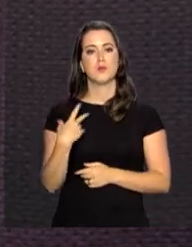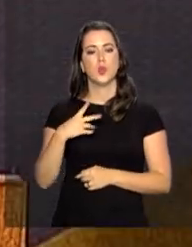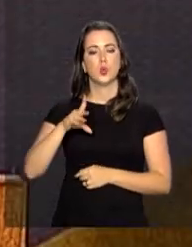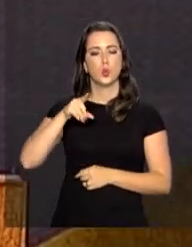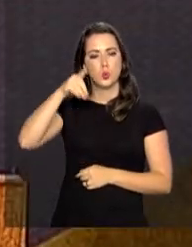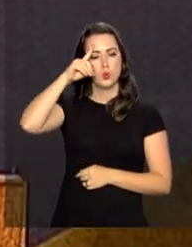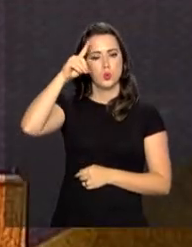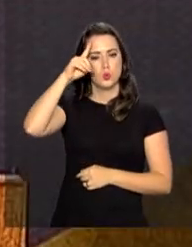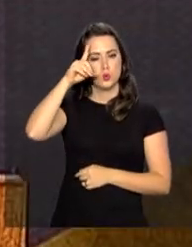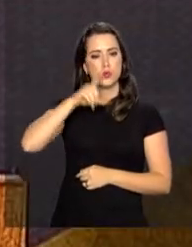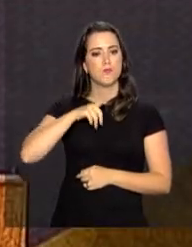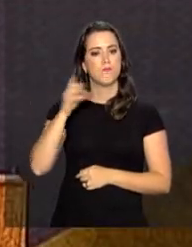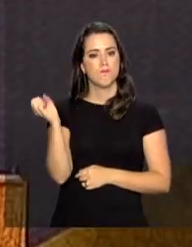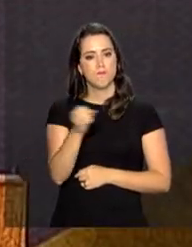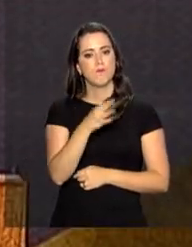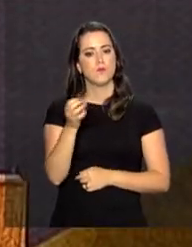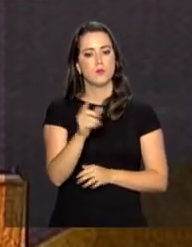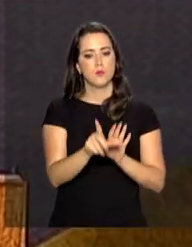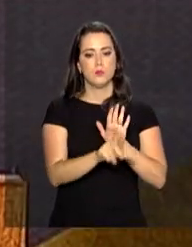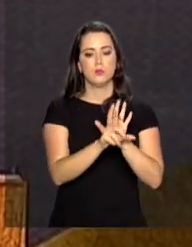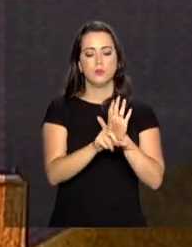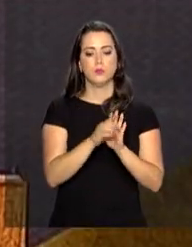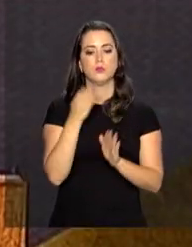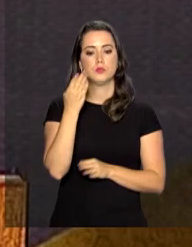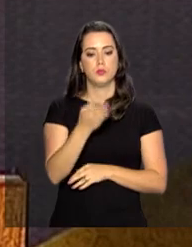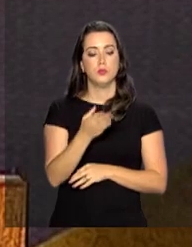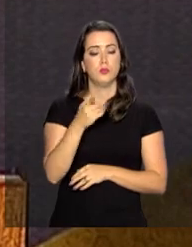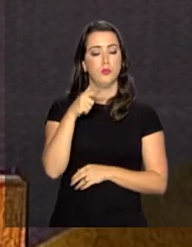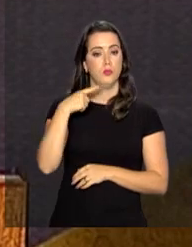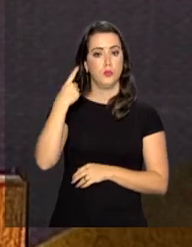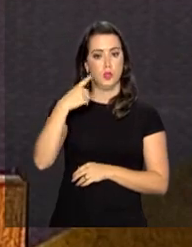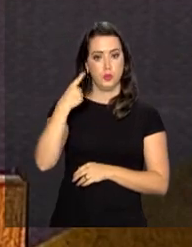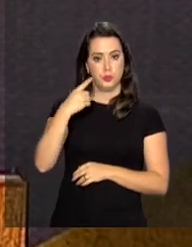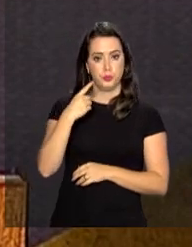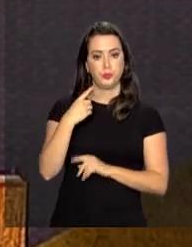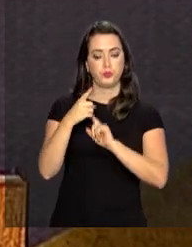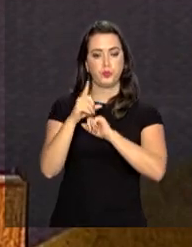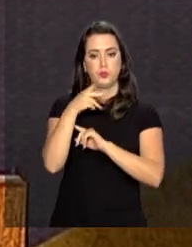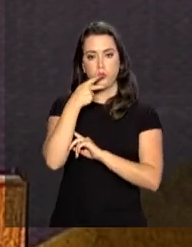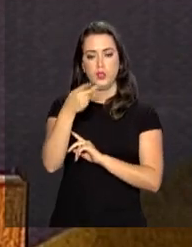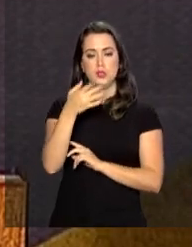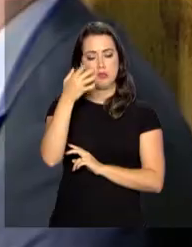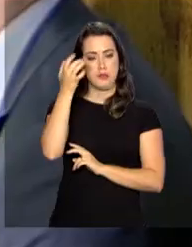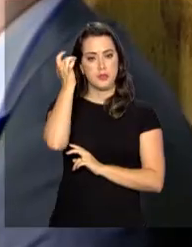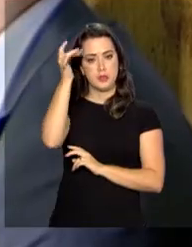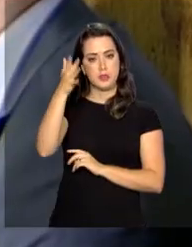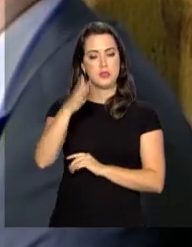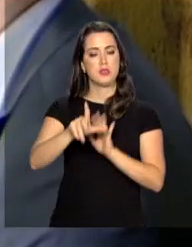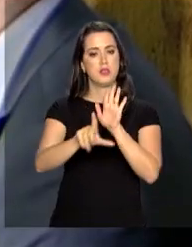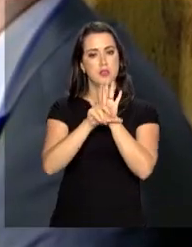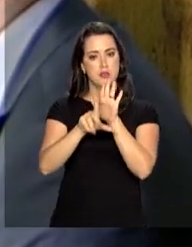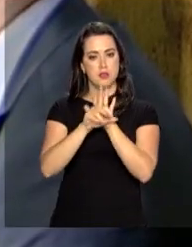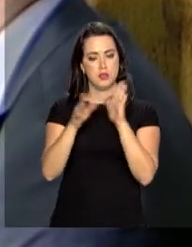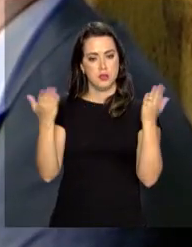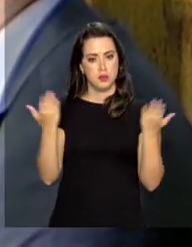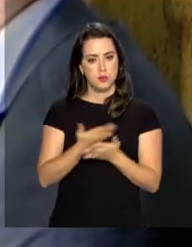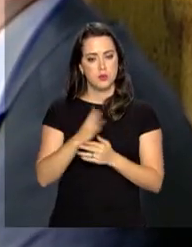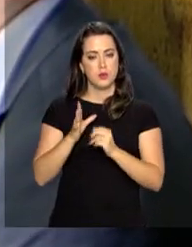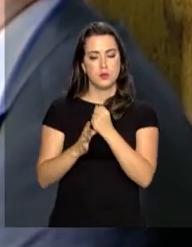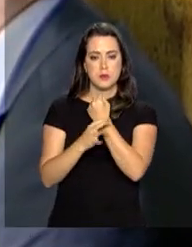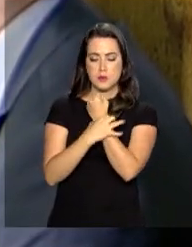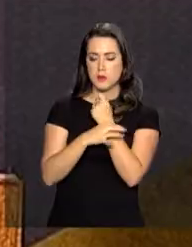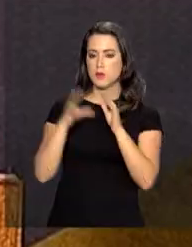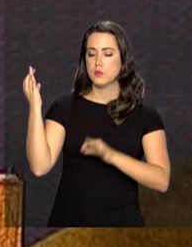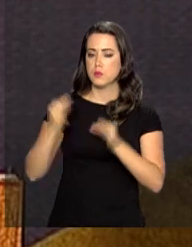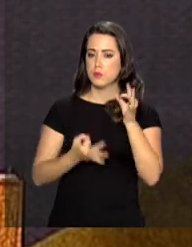diária. A medida, segundo a Procuradora-Geral da República, facilita a compreensão da lei vigente, contribui com a segurança jurídica